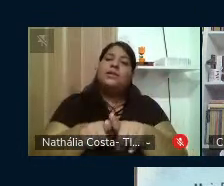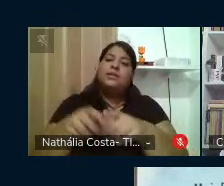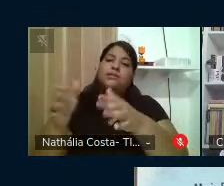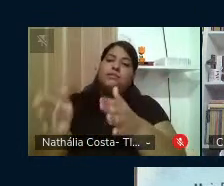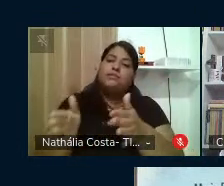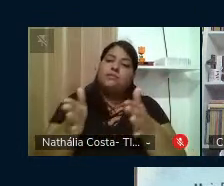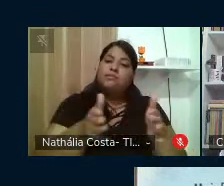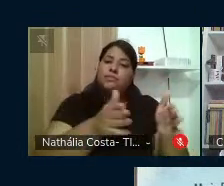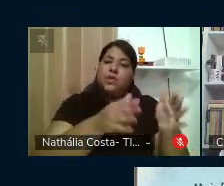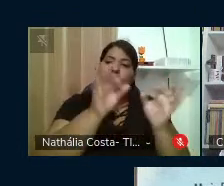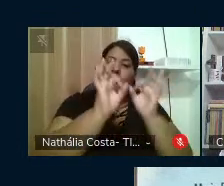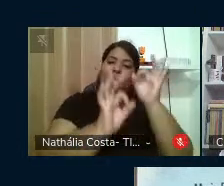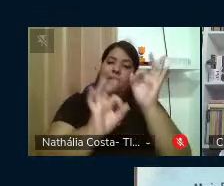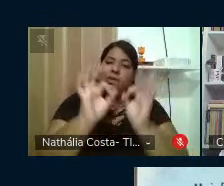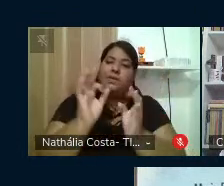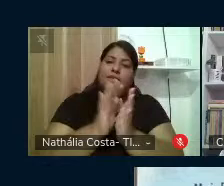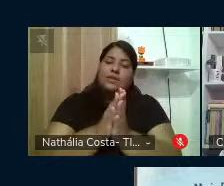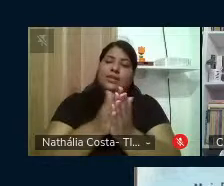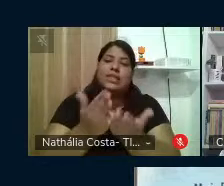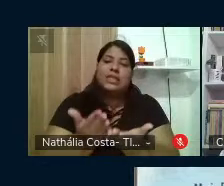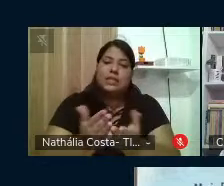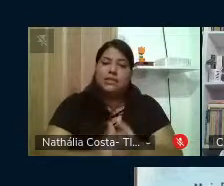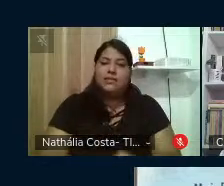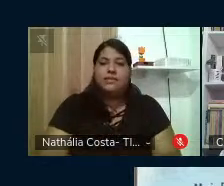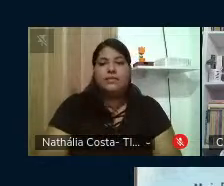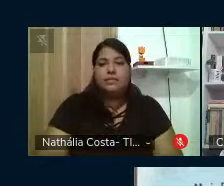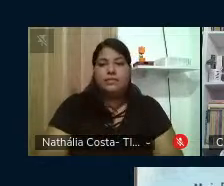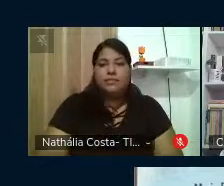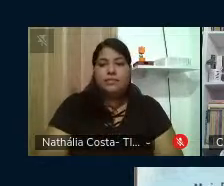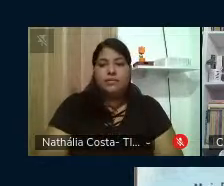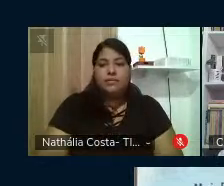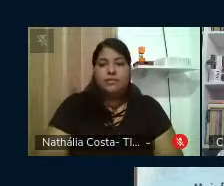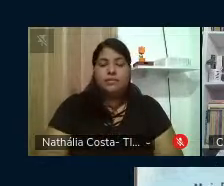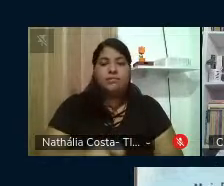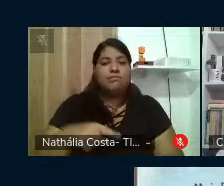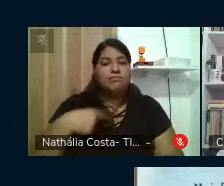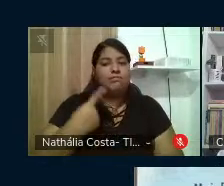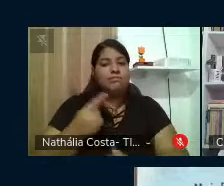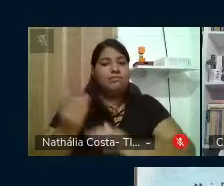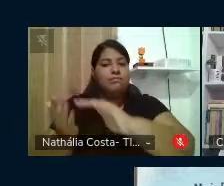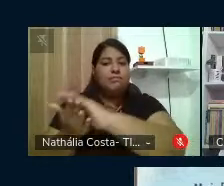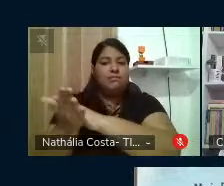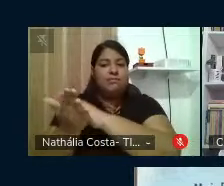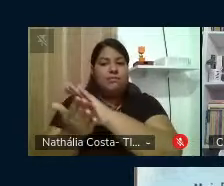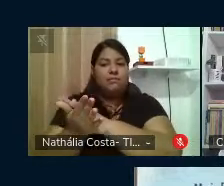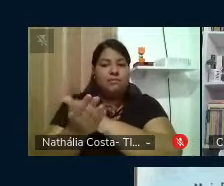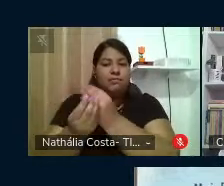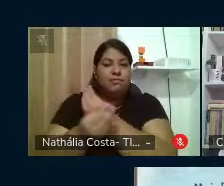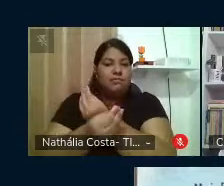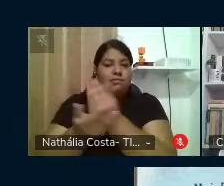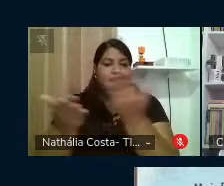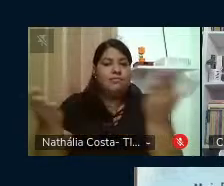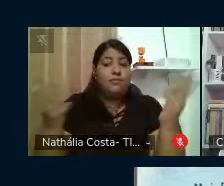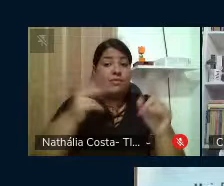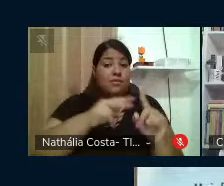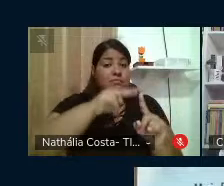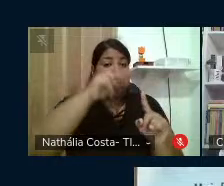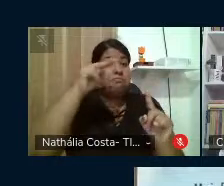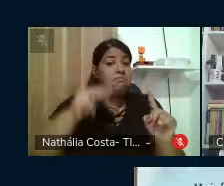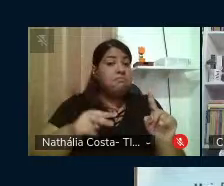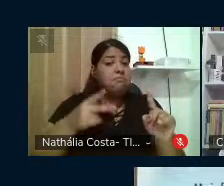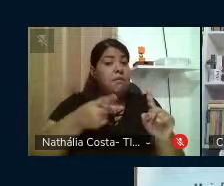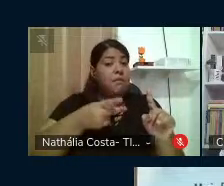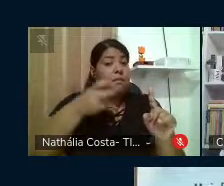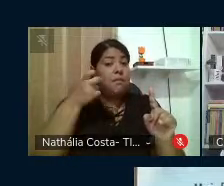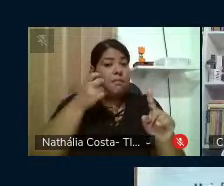etapas de construção do livro. Entregamos ao grande público olhares sobre Paulo Freire,